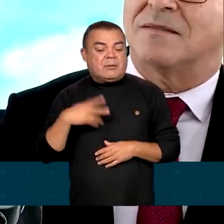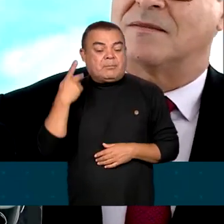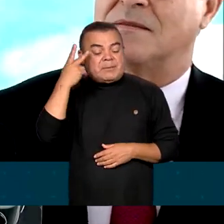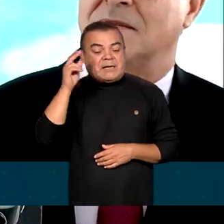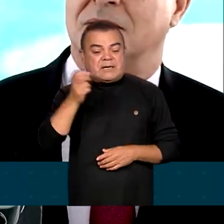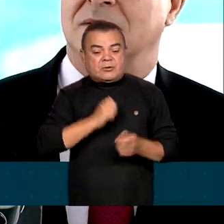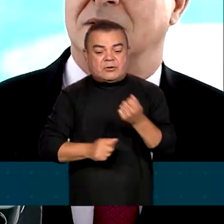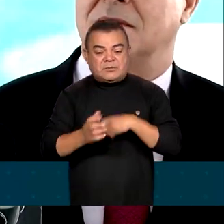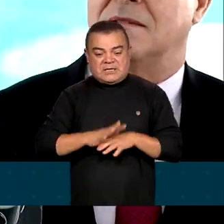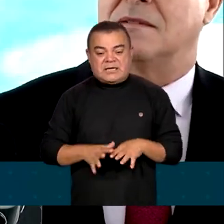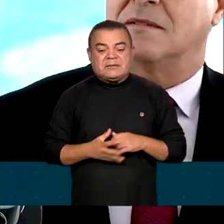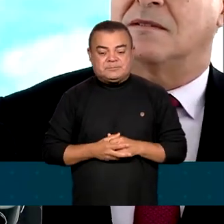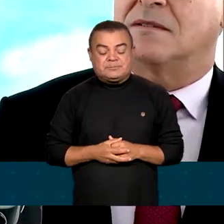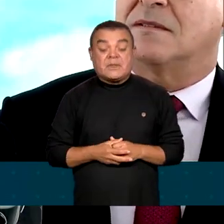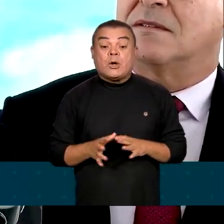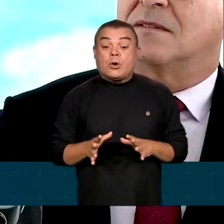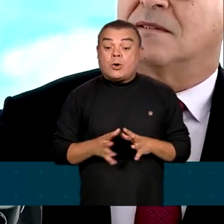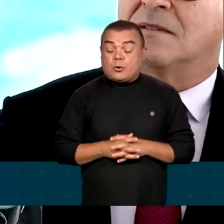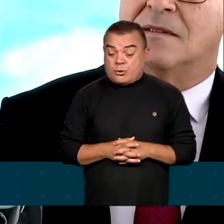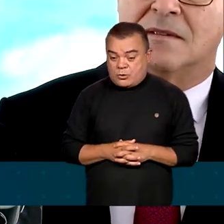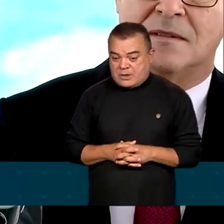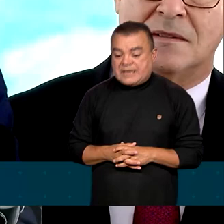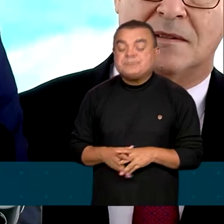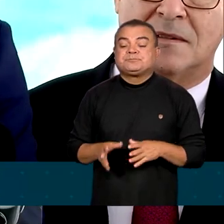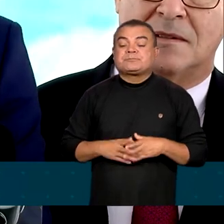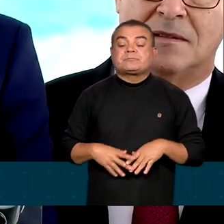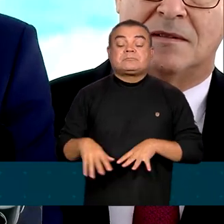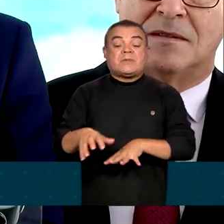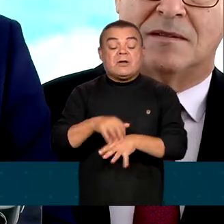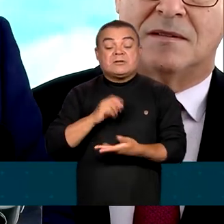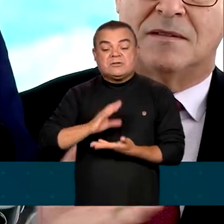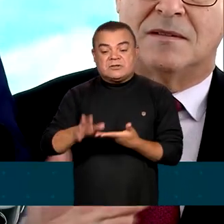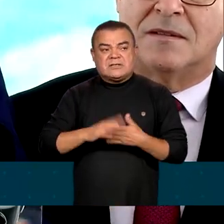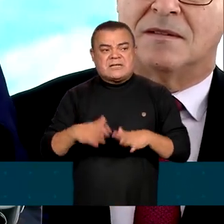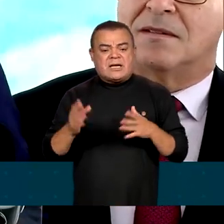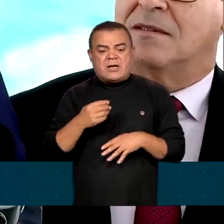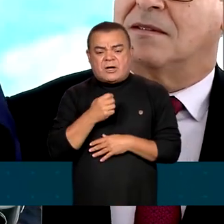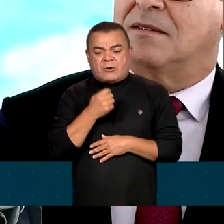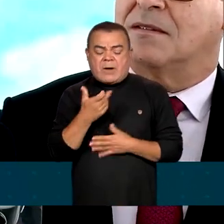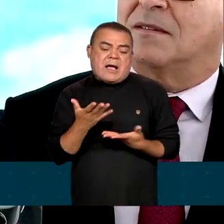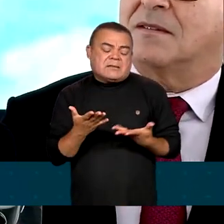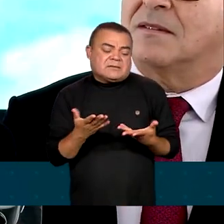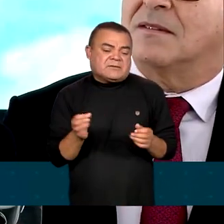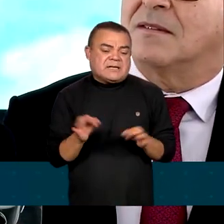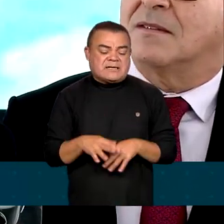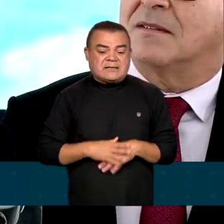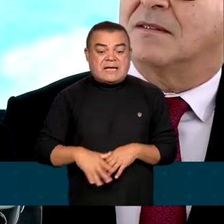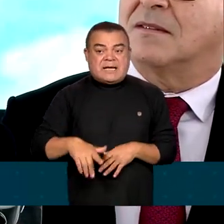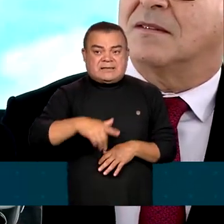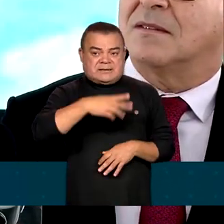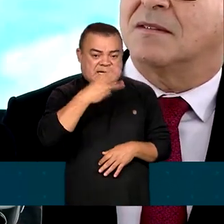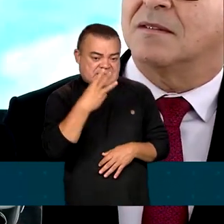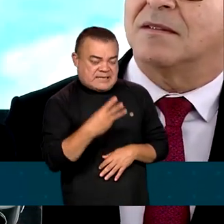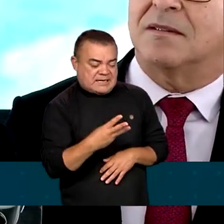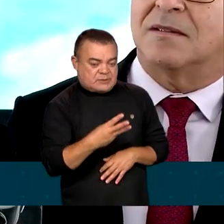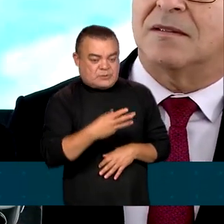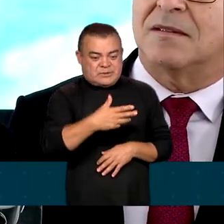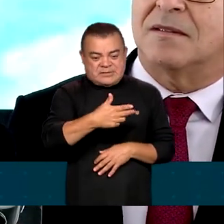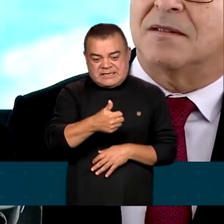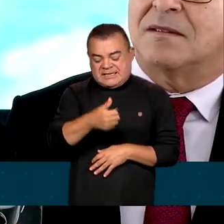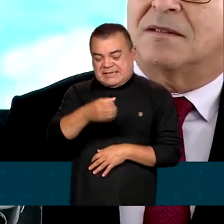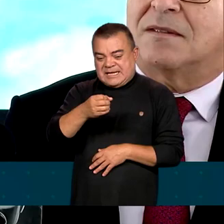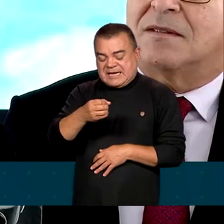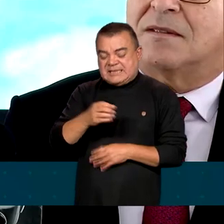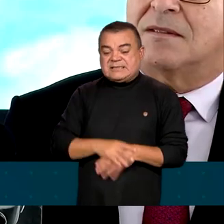está de novo com mais uma super safra sendo finalizada. Quando a fala 310 milhões de toneladas de grãos, parece que o Brasil só produz